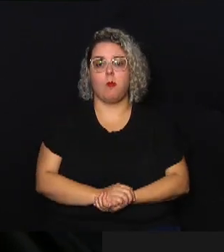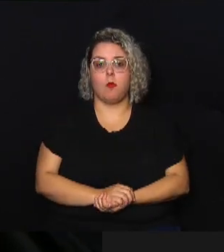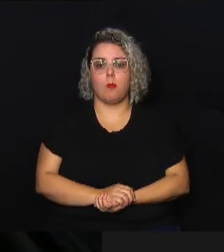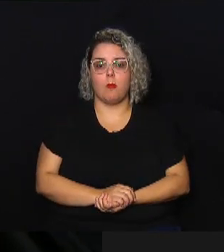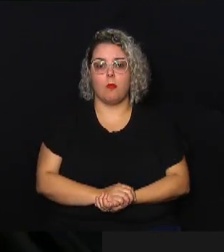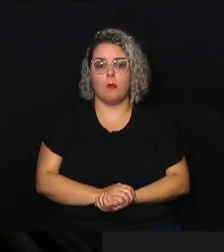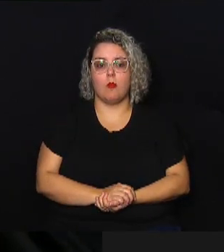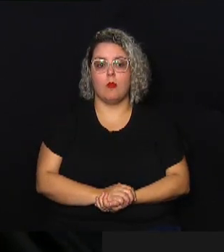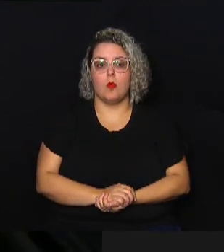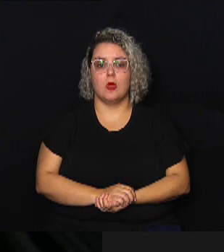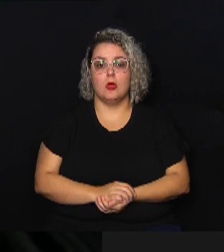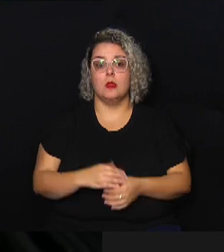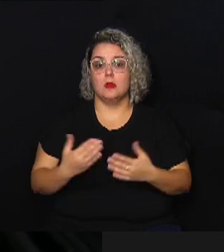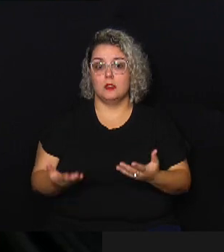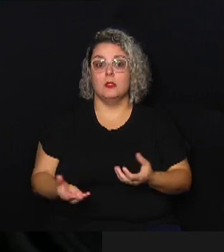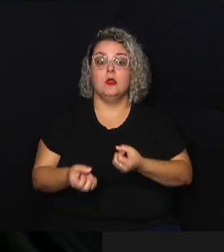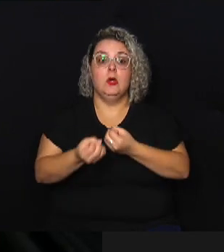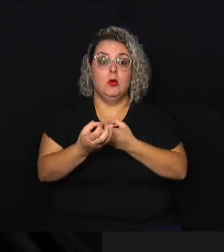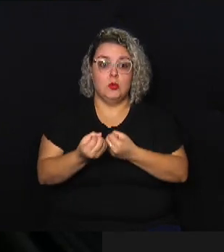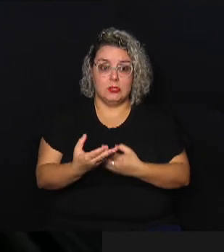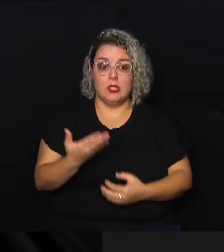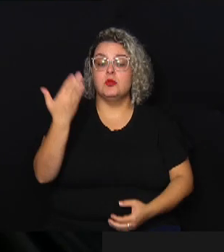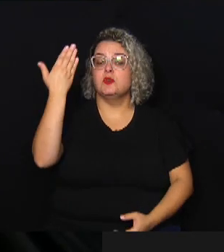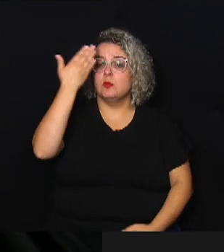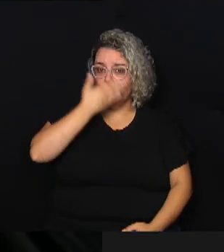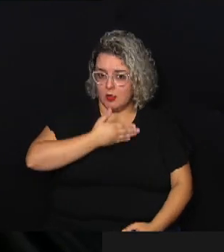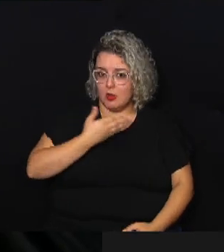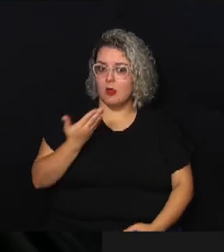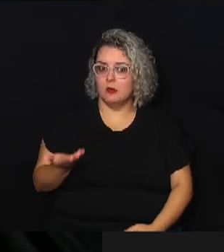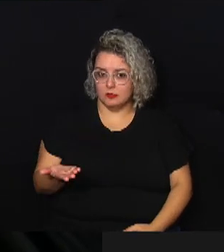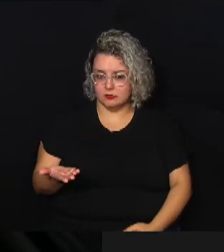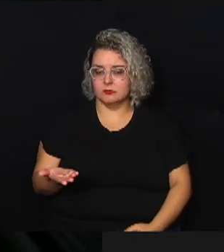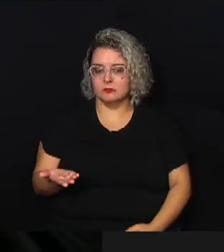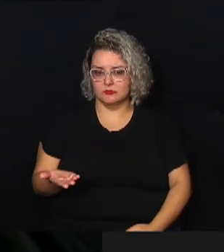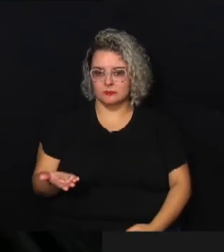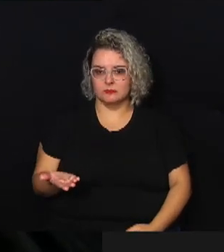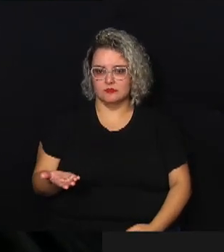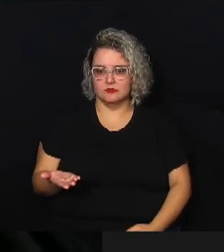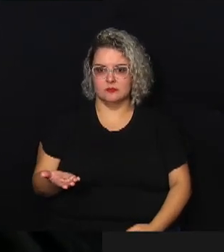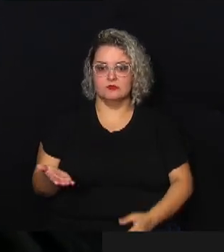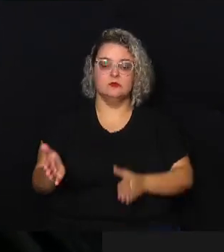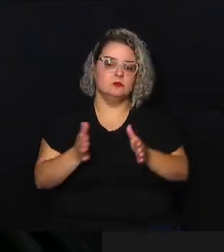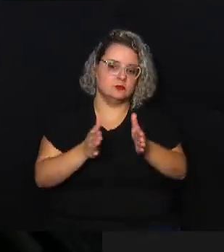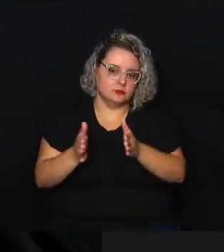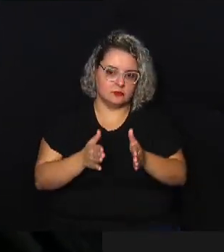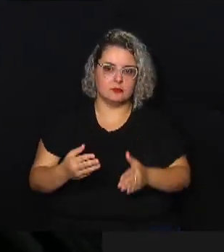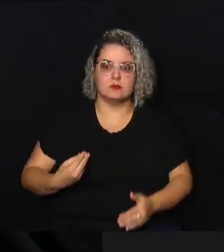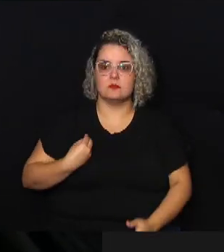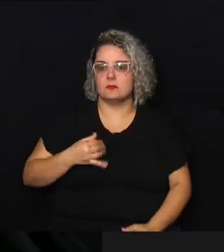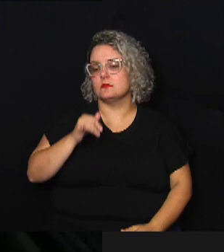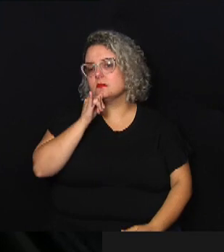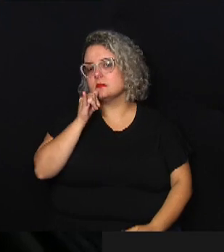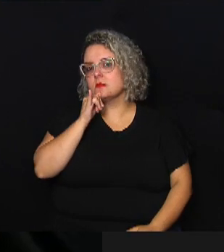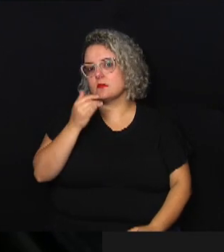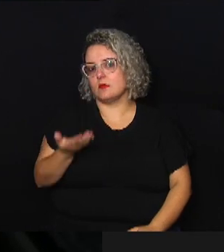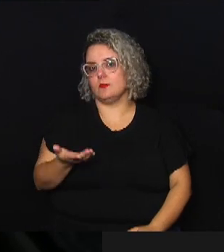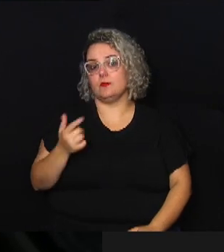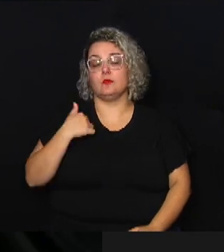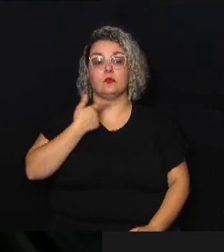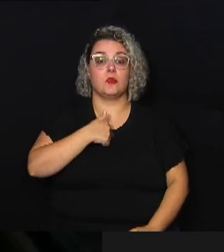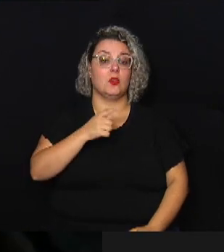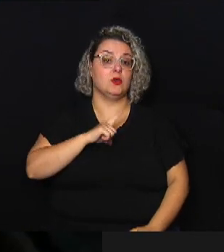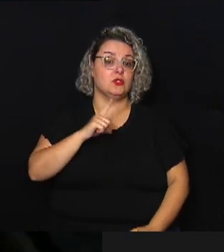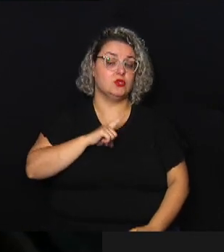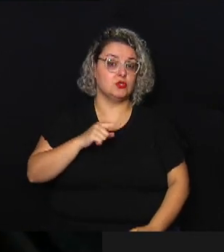os dados comprovam esse quadro então por exemplo nós tivemos